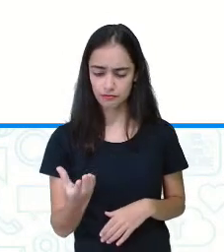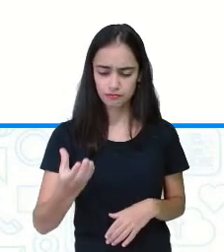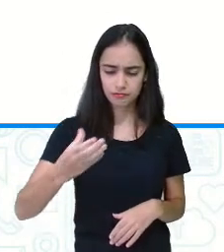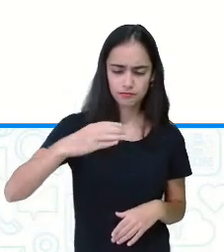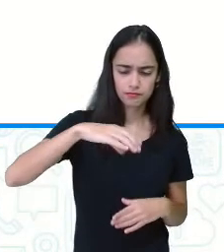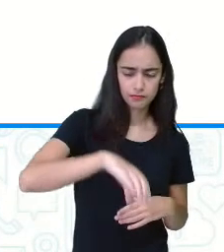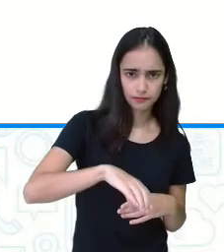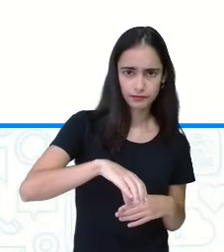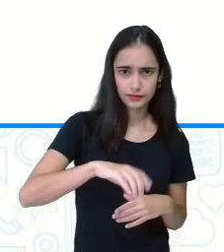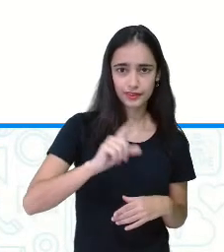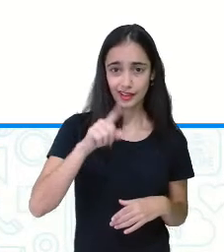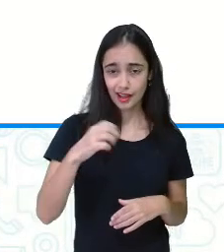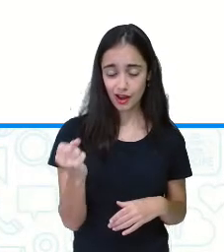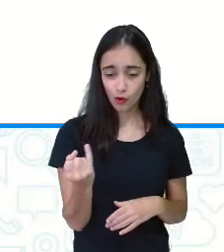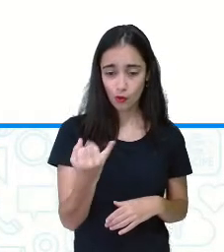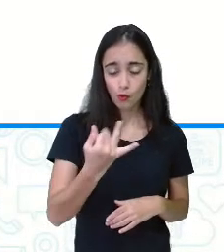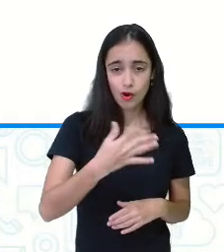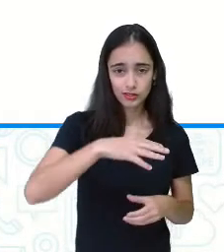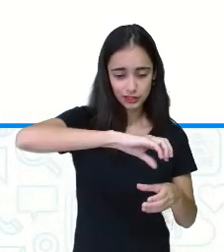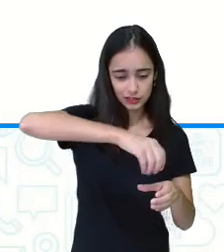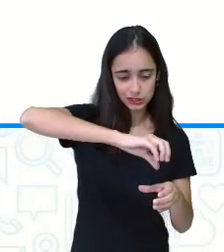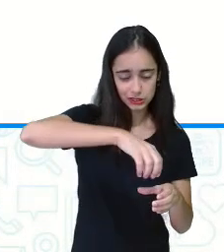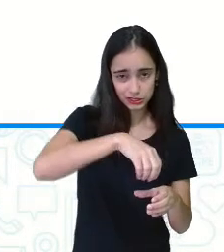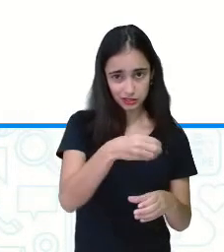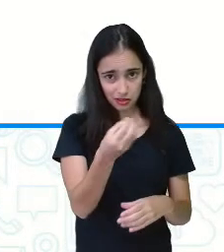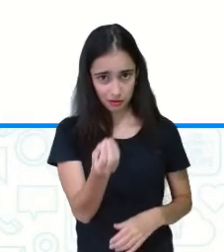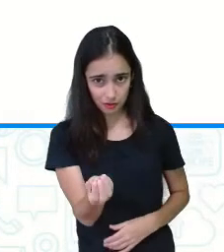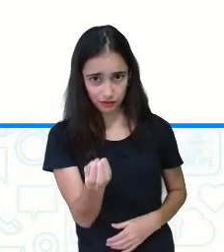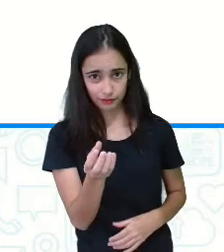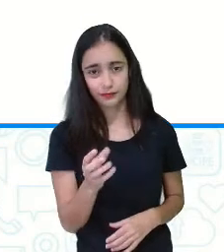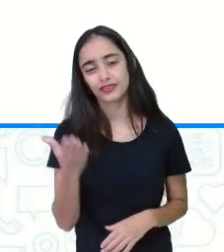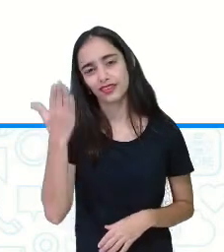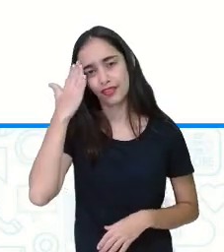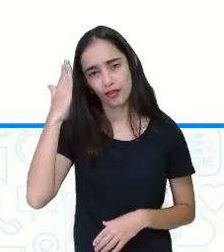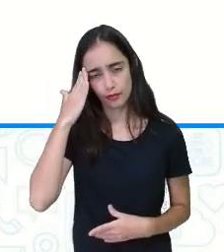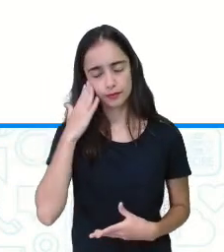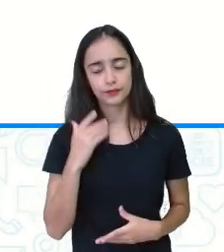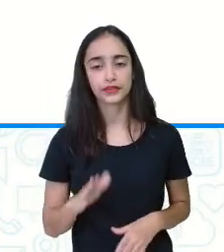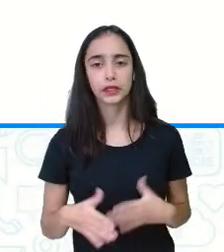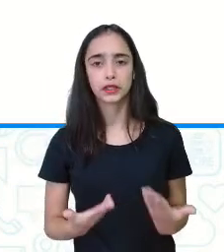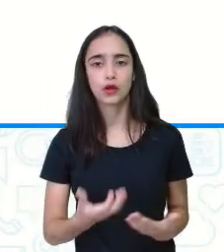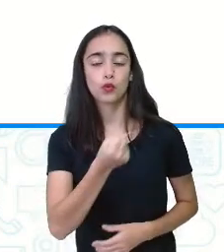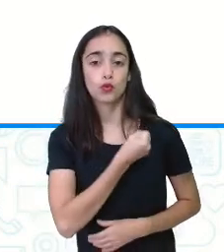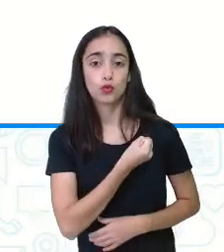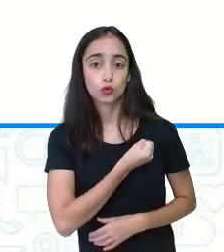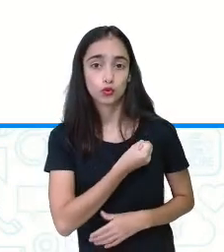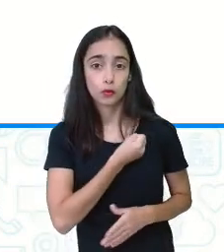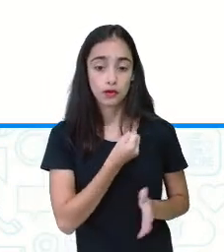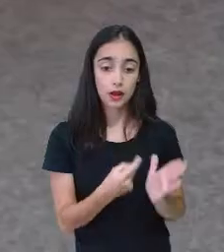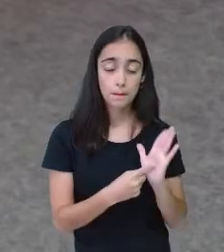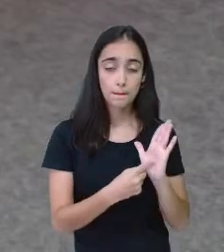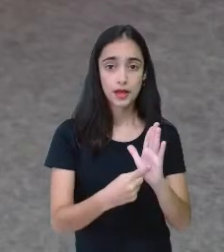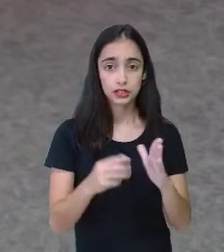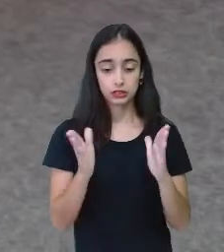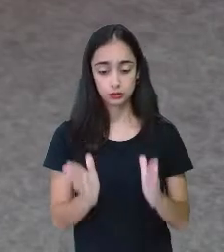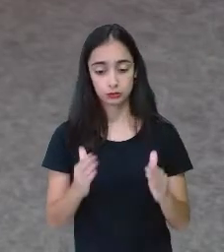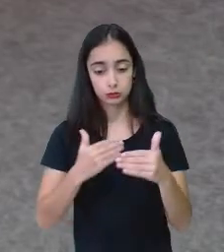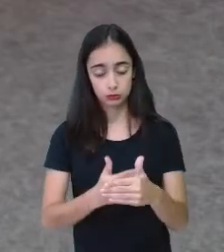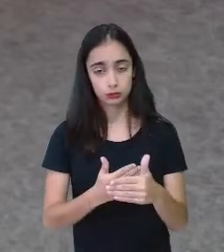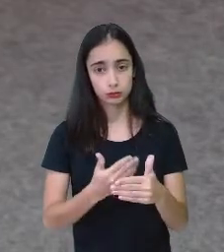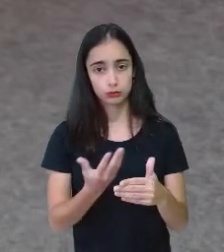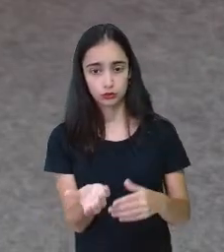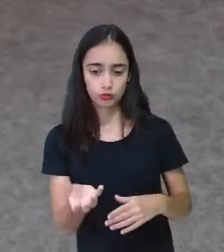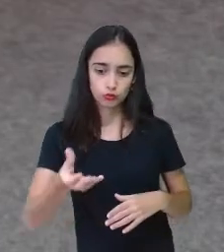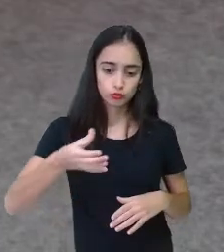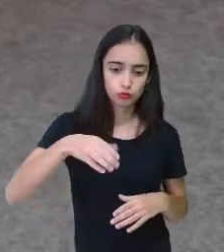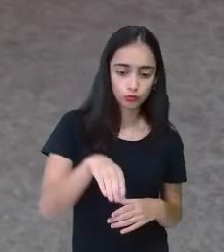certo? Na nossa cartelinha. Aí, o número que aparecer no dado vai ser as tampinhas viradas para baixo e